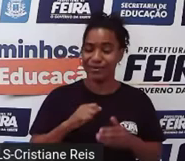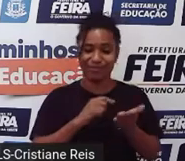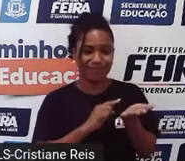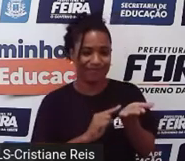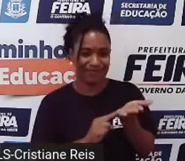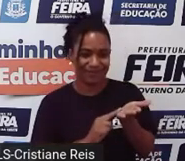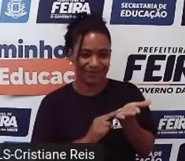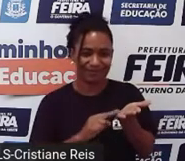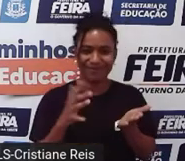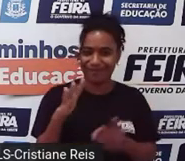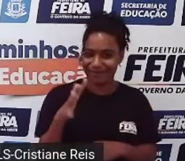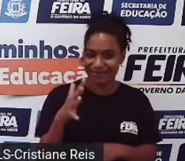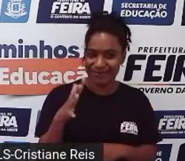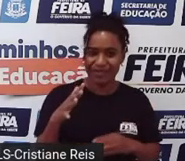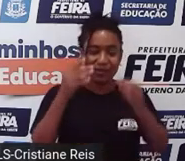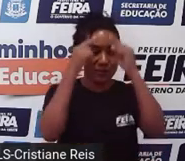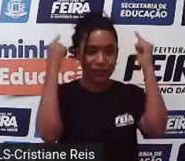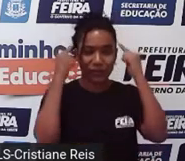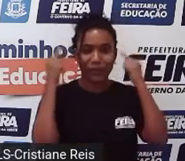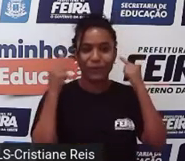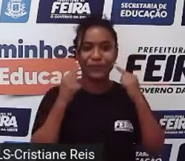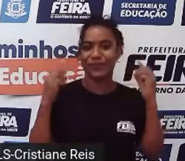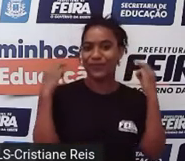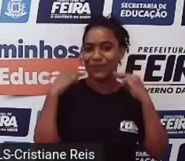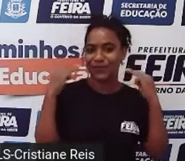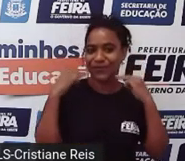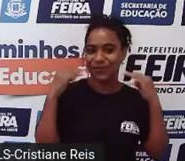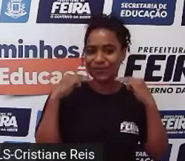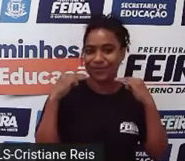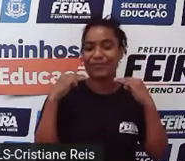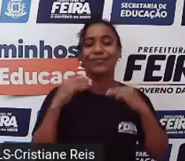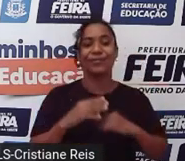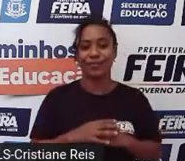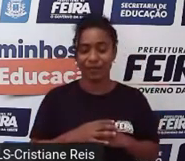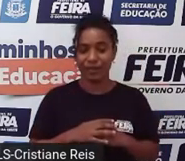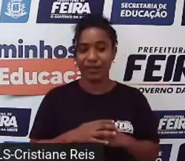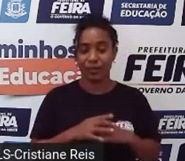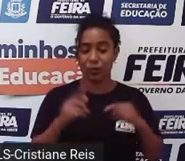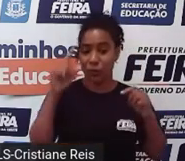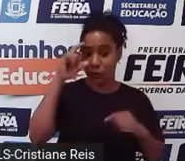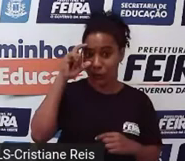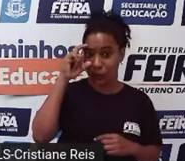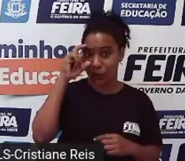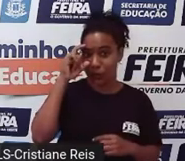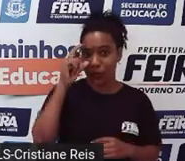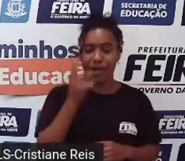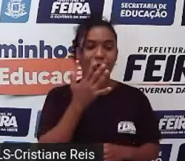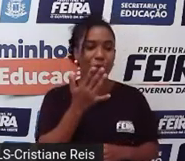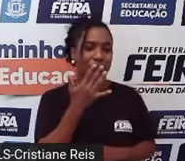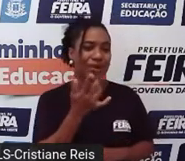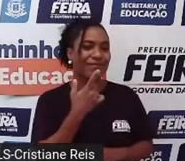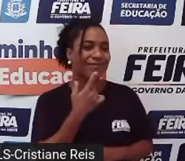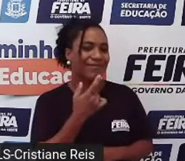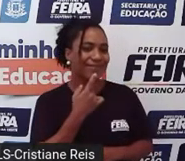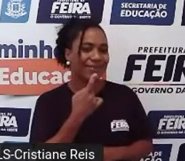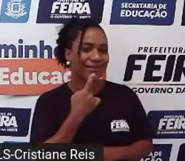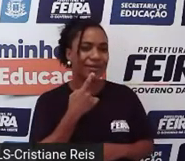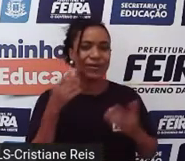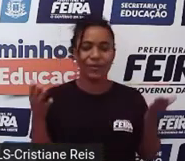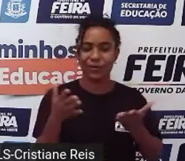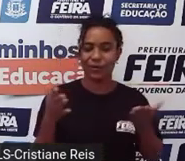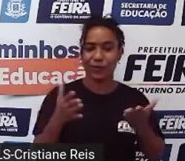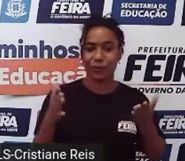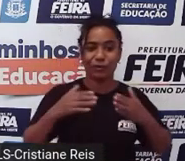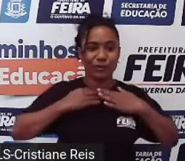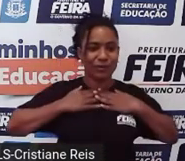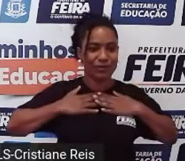crespos, de tamanho médio e ondulados. Uso óculos com haste vermelha. Hoje estou